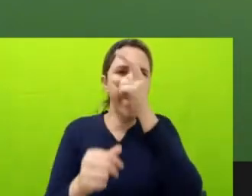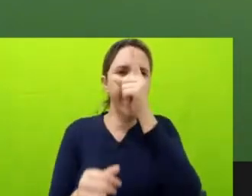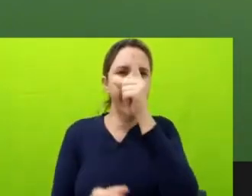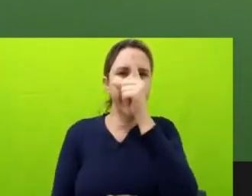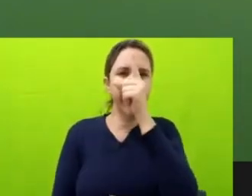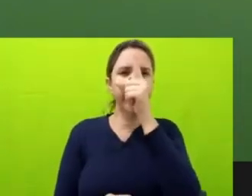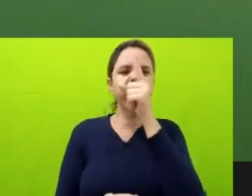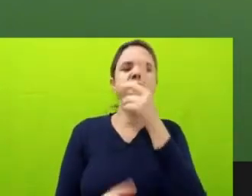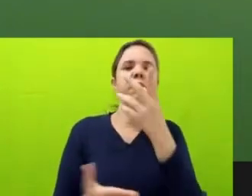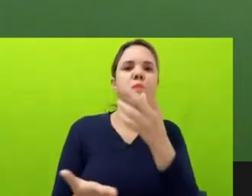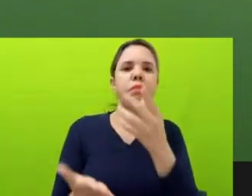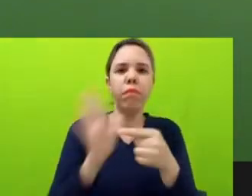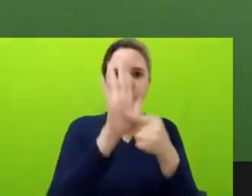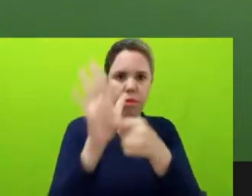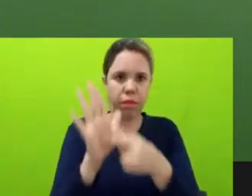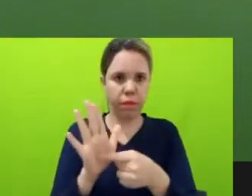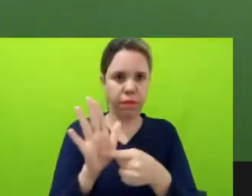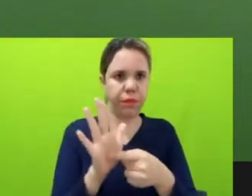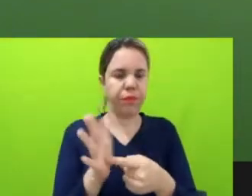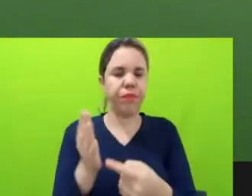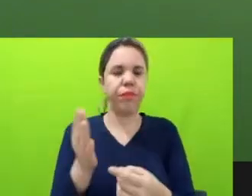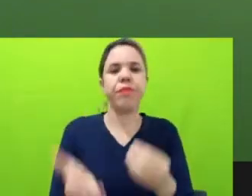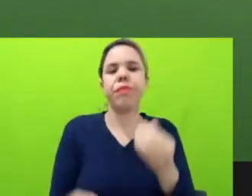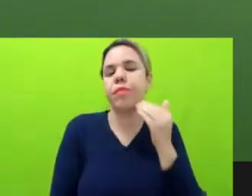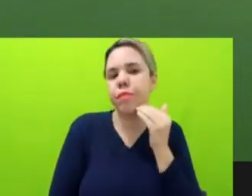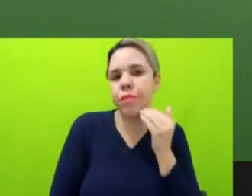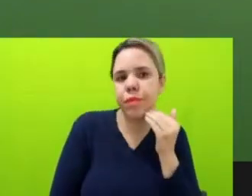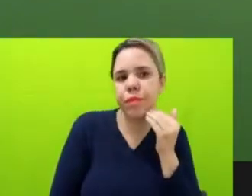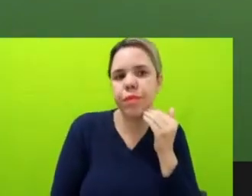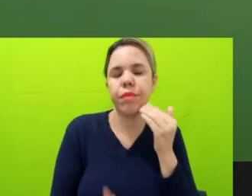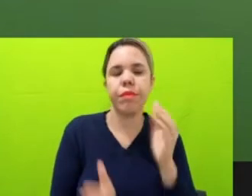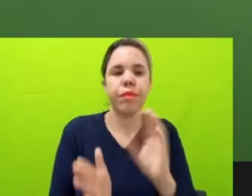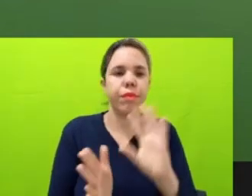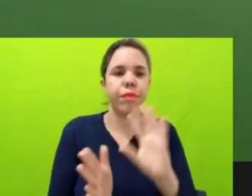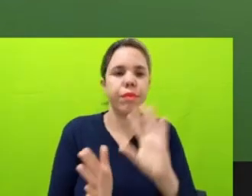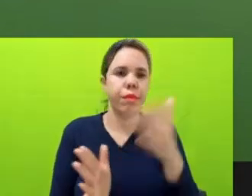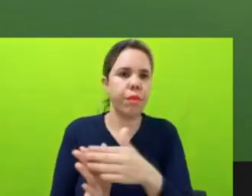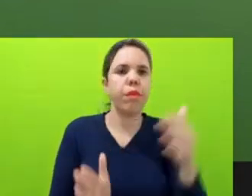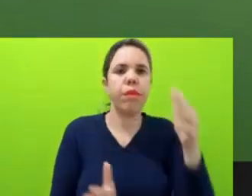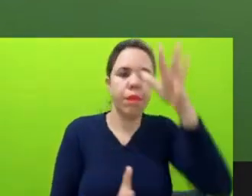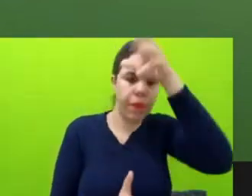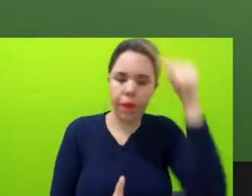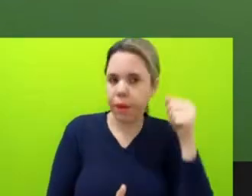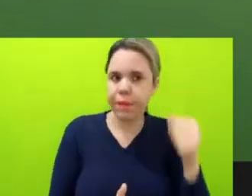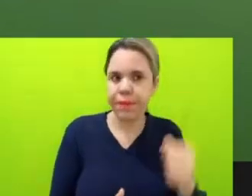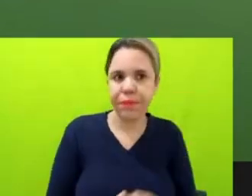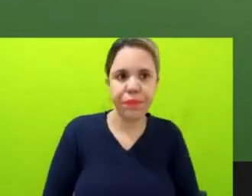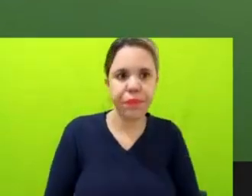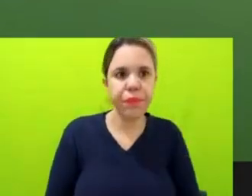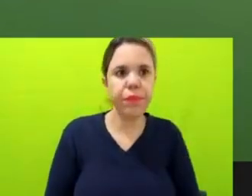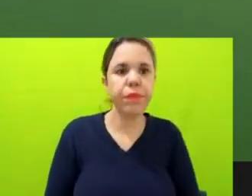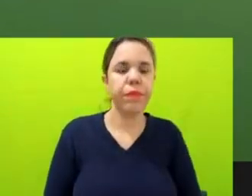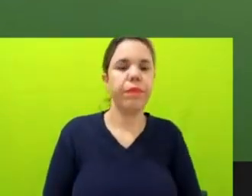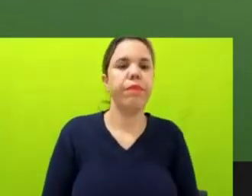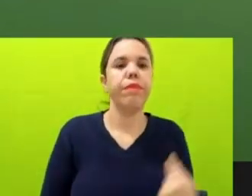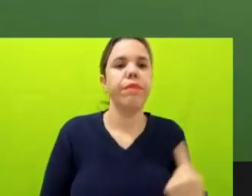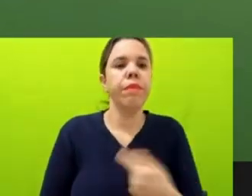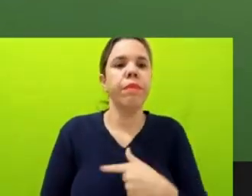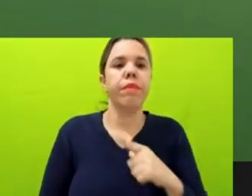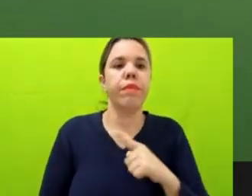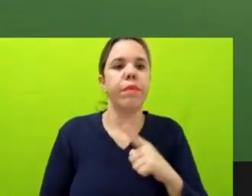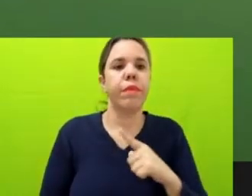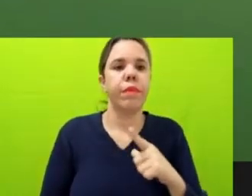que ocorreram durante a pandemia no estado do Amazonas, e aí nós tivemos o pedido negado, né, nós procuramos a